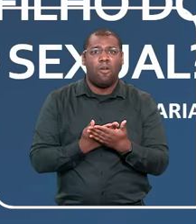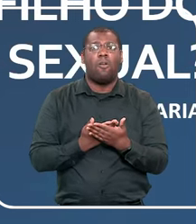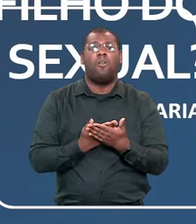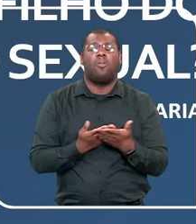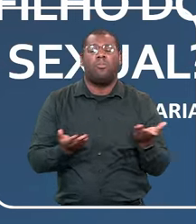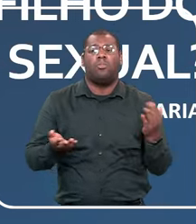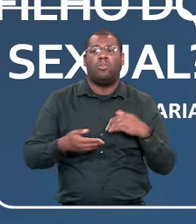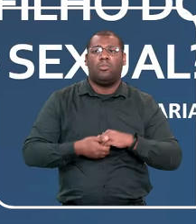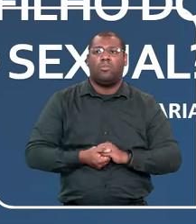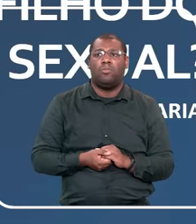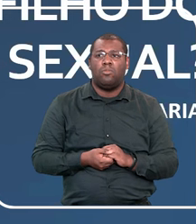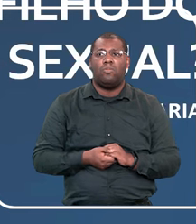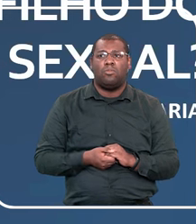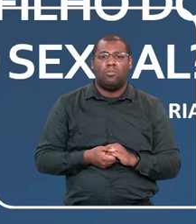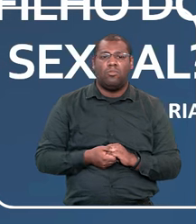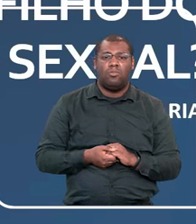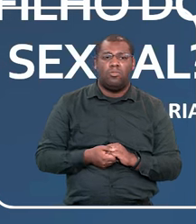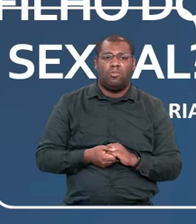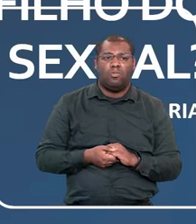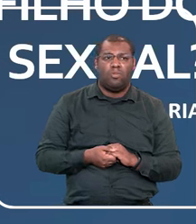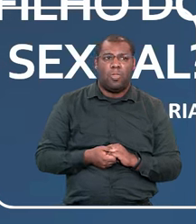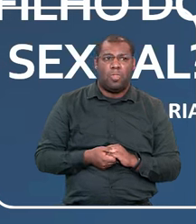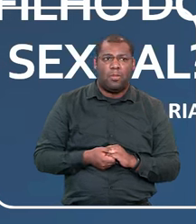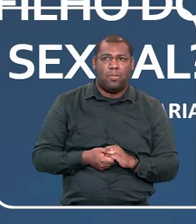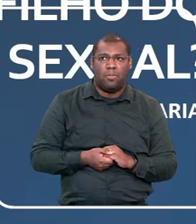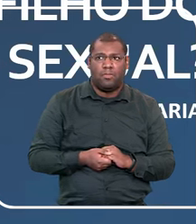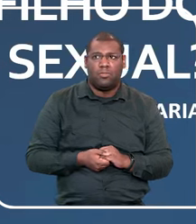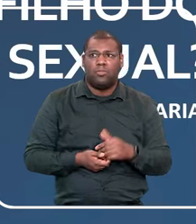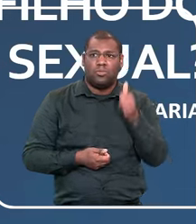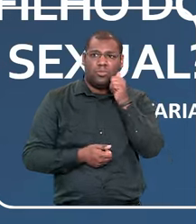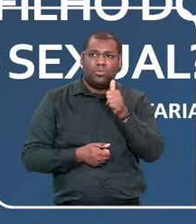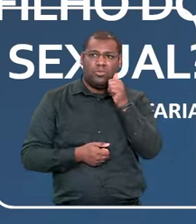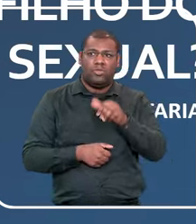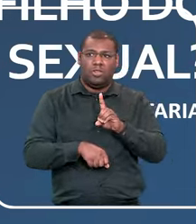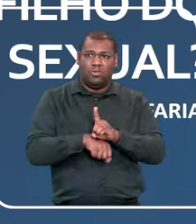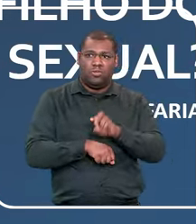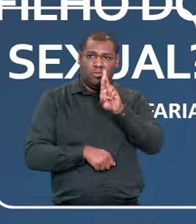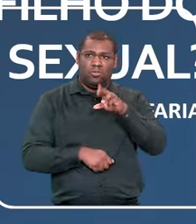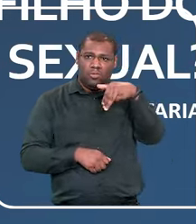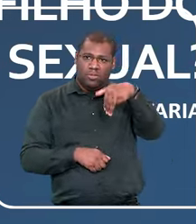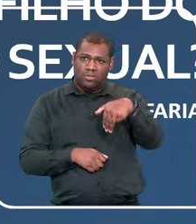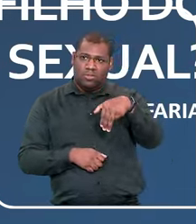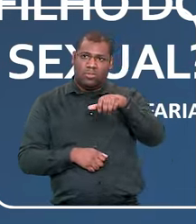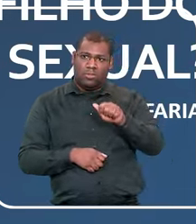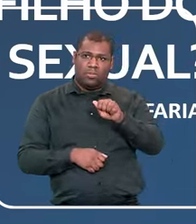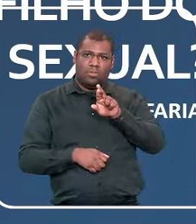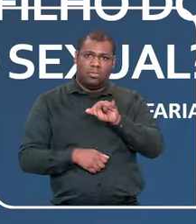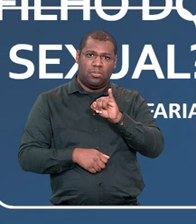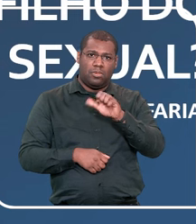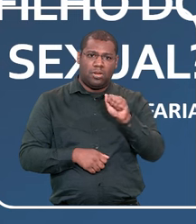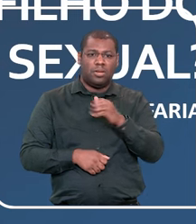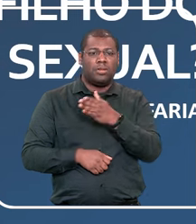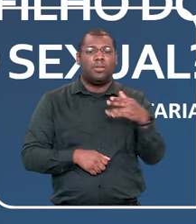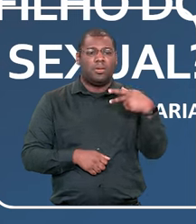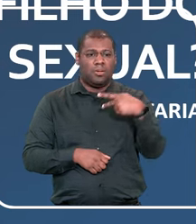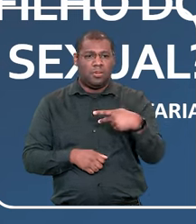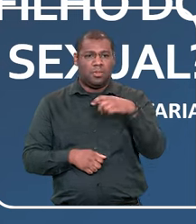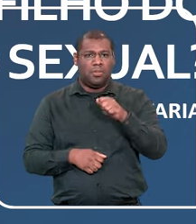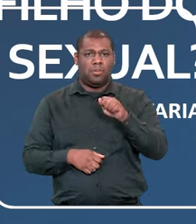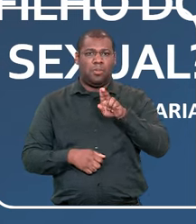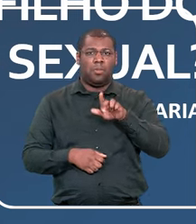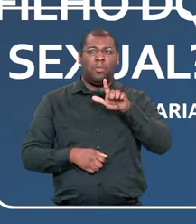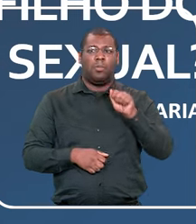importante tratar disso. Como eu comecei a me interessar por isso? Como a doutora Maria Paula falou, eu sou família acolhedora,